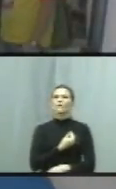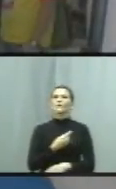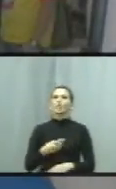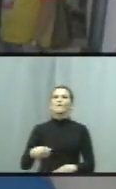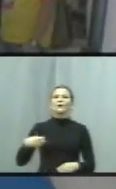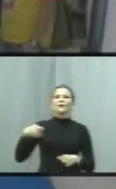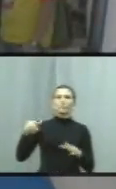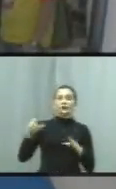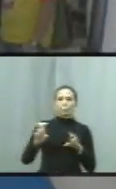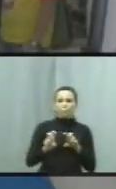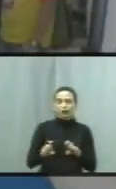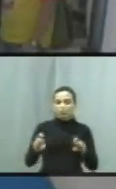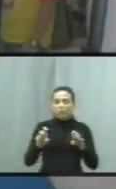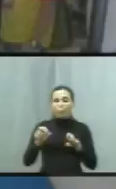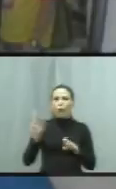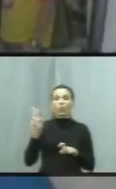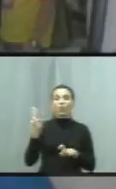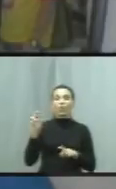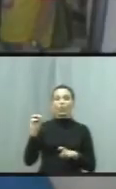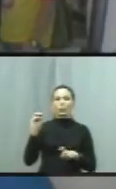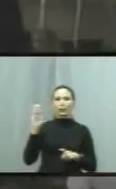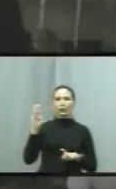robótica desse evento.